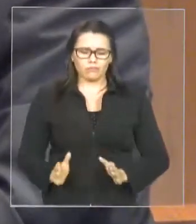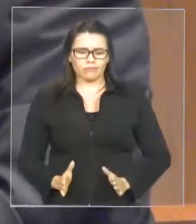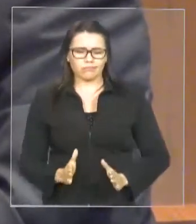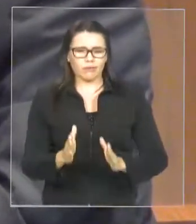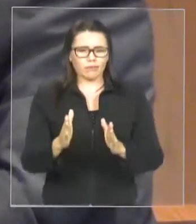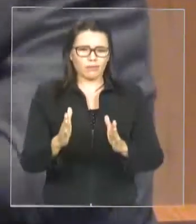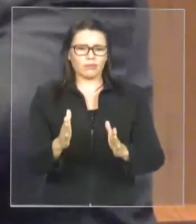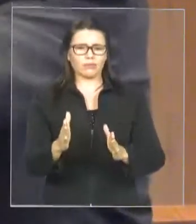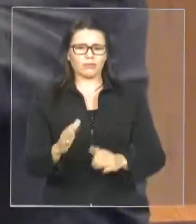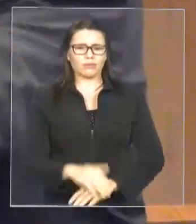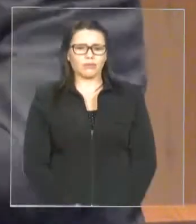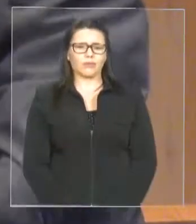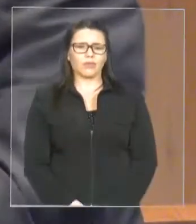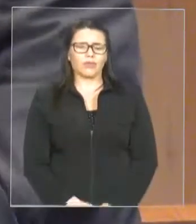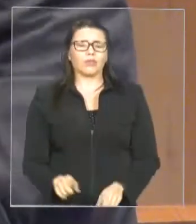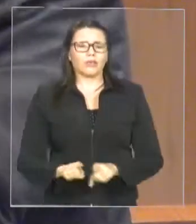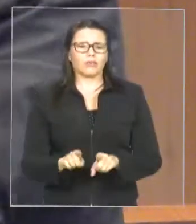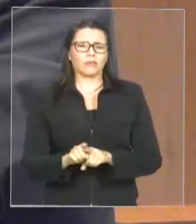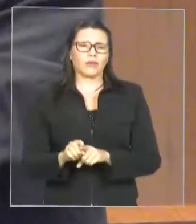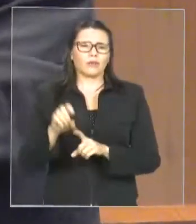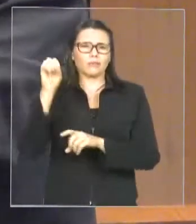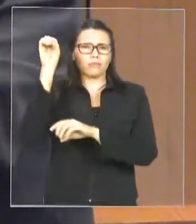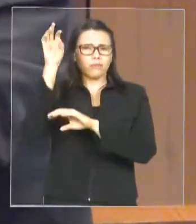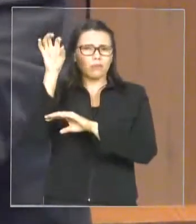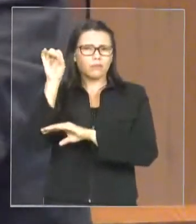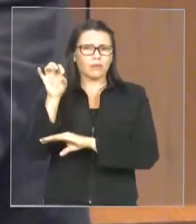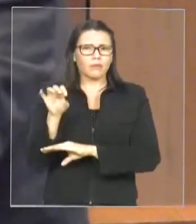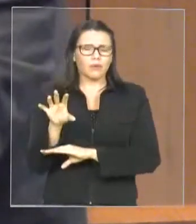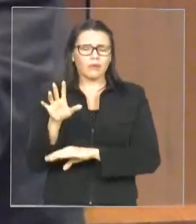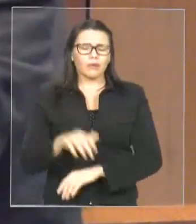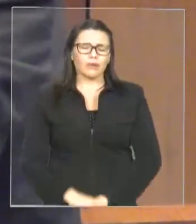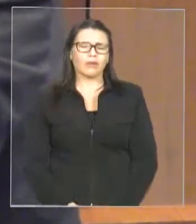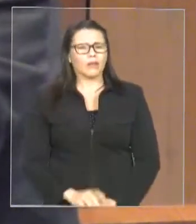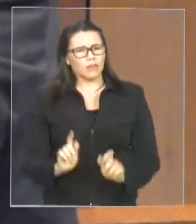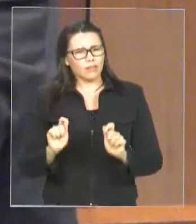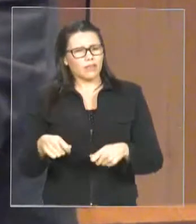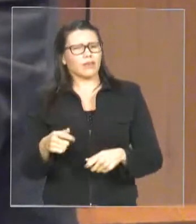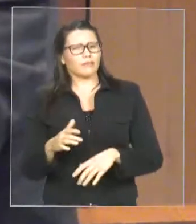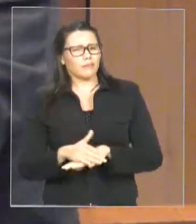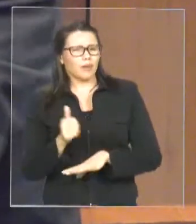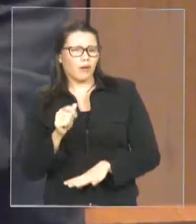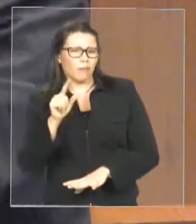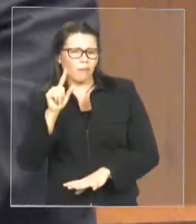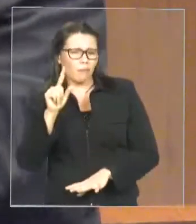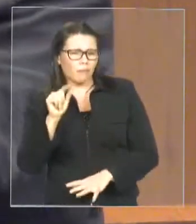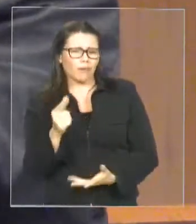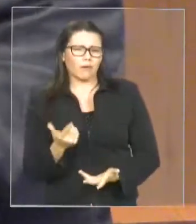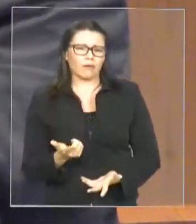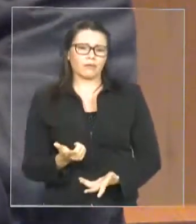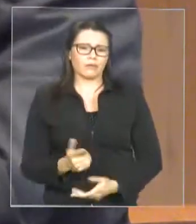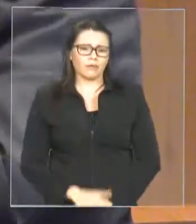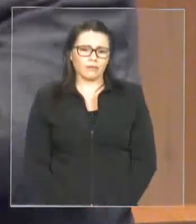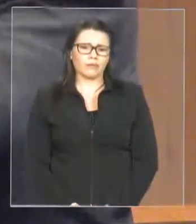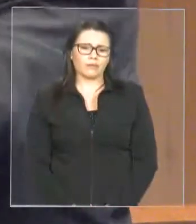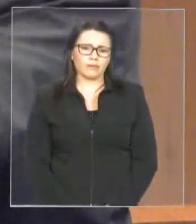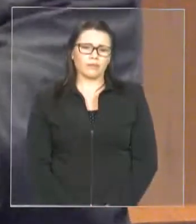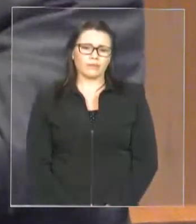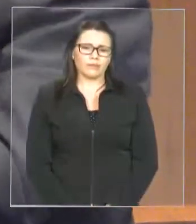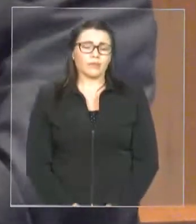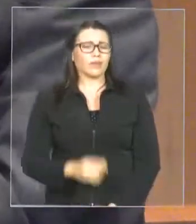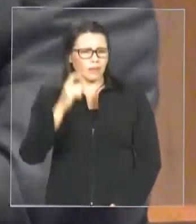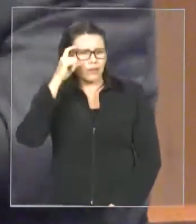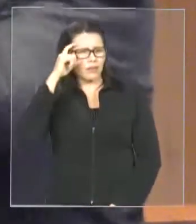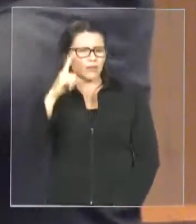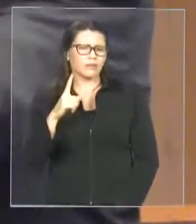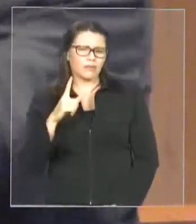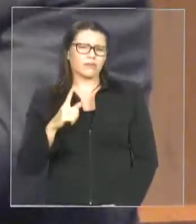melhorar a situação do trânsito naquela região. E foi o que aconteceu. É uma solução interessante,